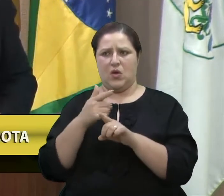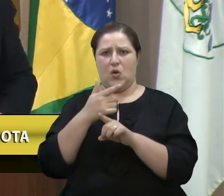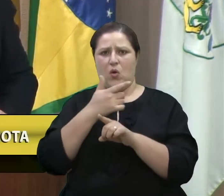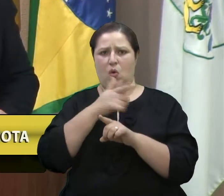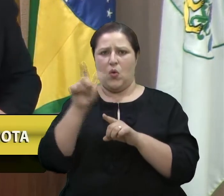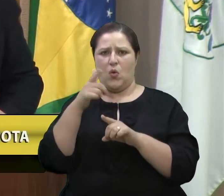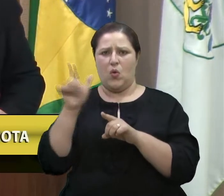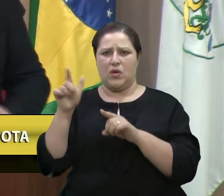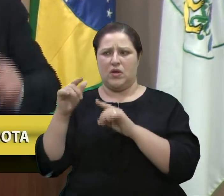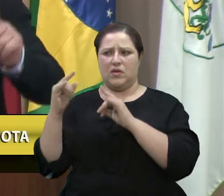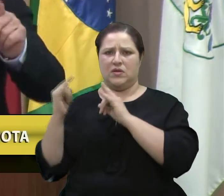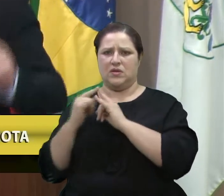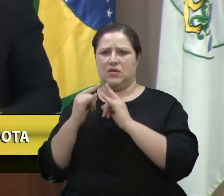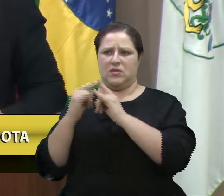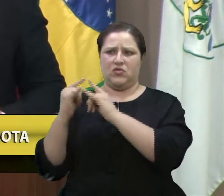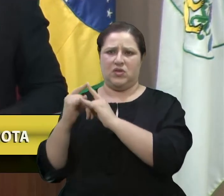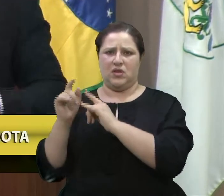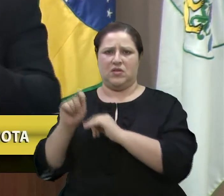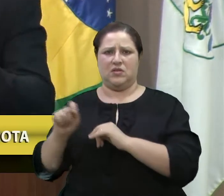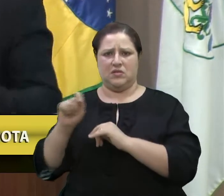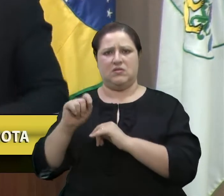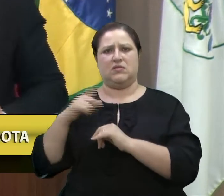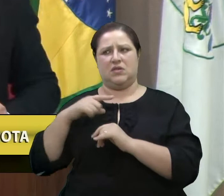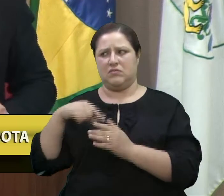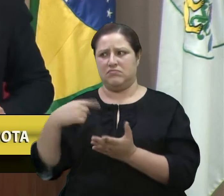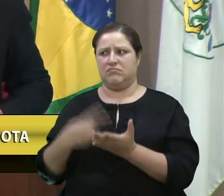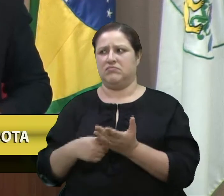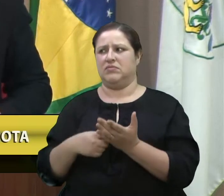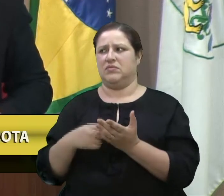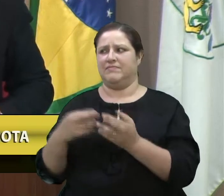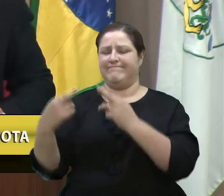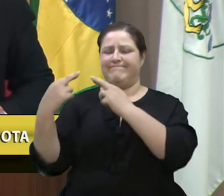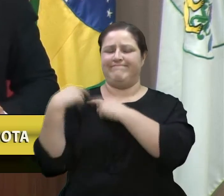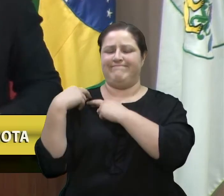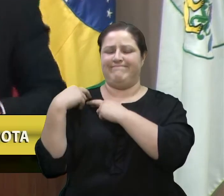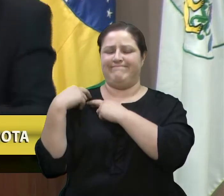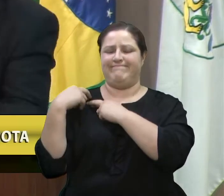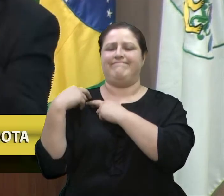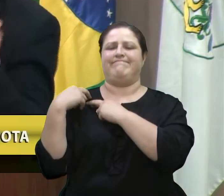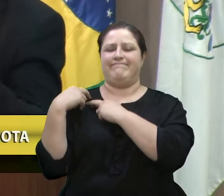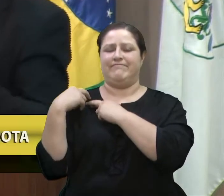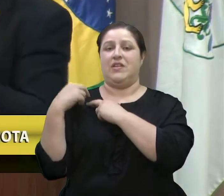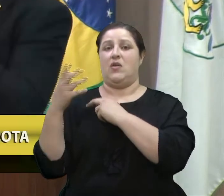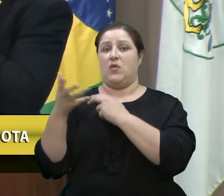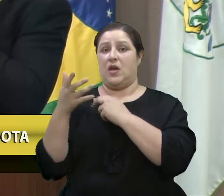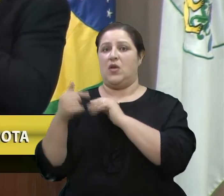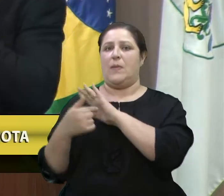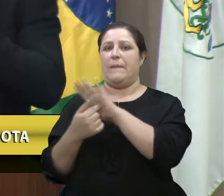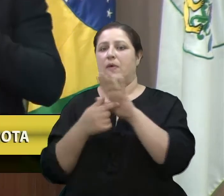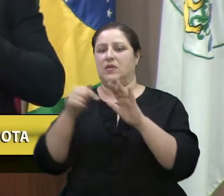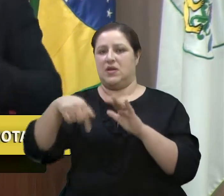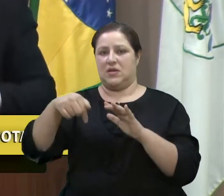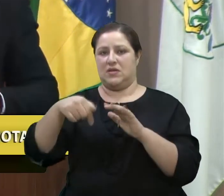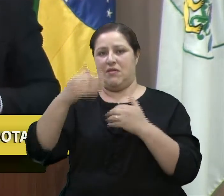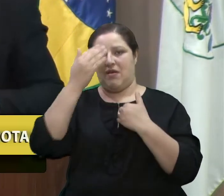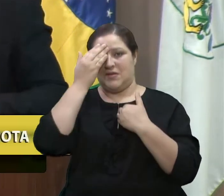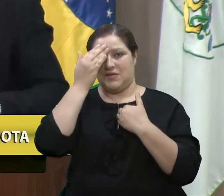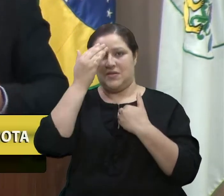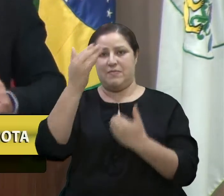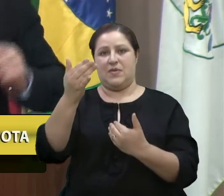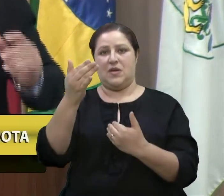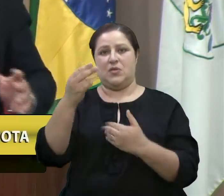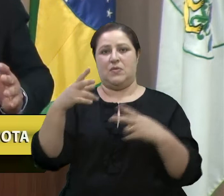da nossa cidade, estão cumprindo e estão fazendo a sua parte. E eu quero mostrar aqui um agradecimento